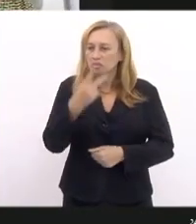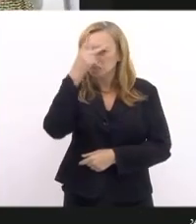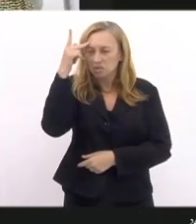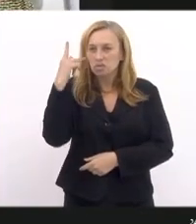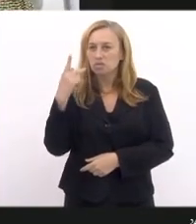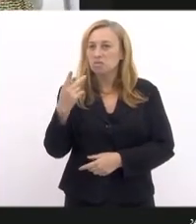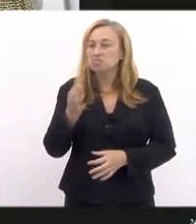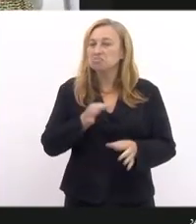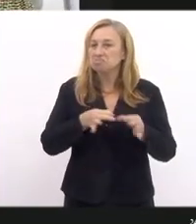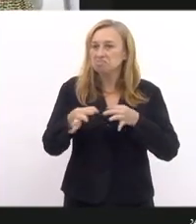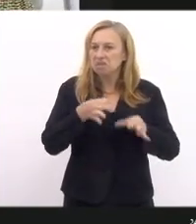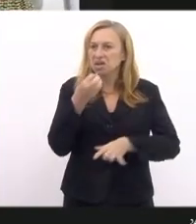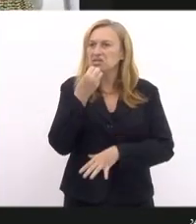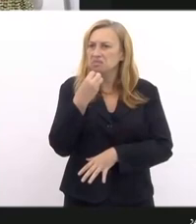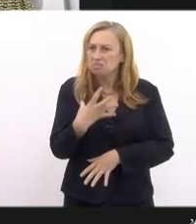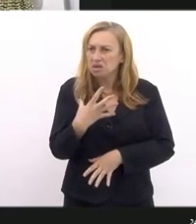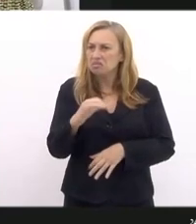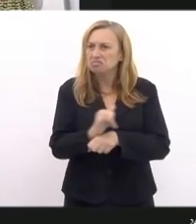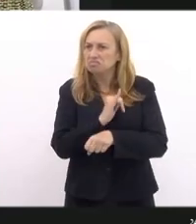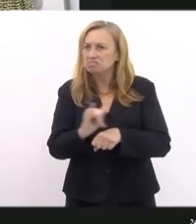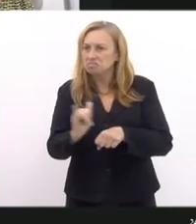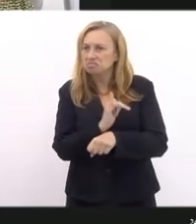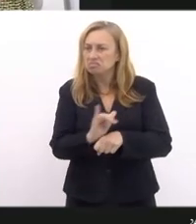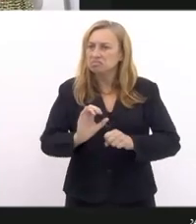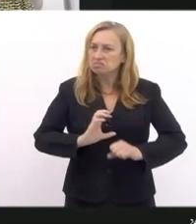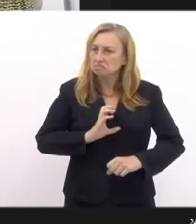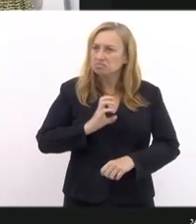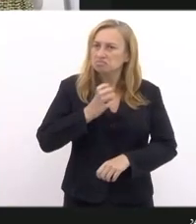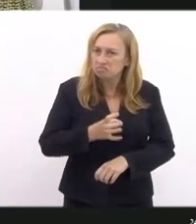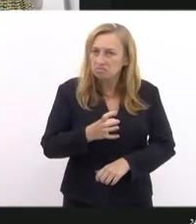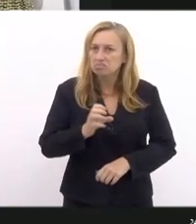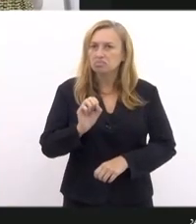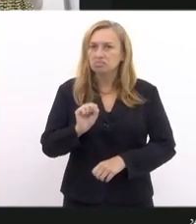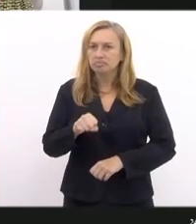muito preparada, muito articulada, muito corajosa.